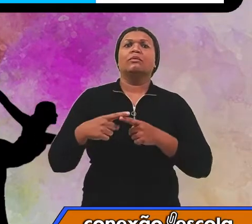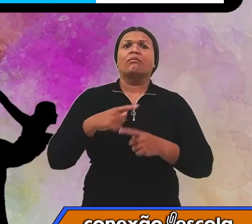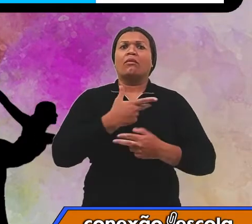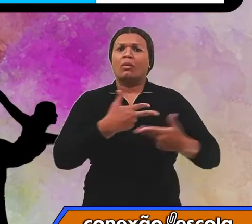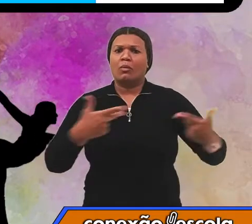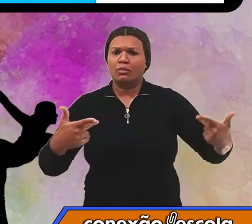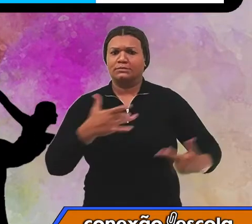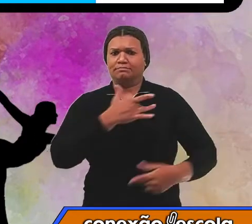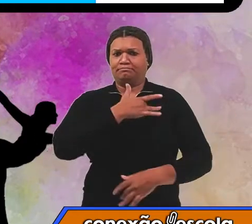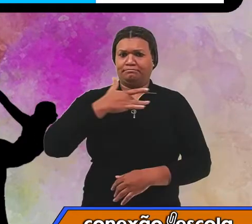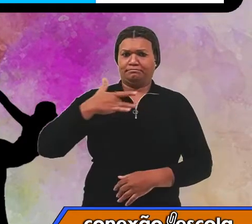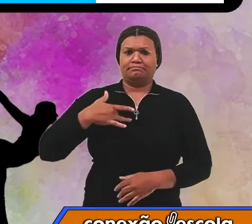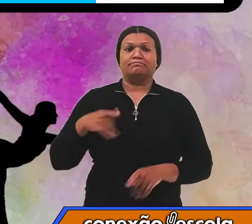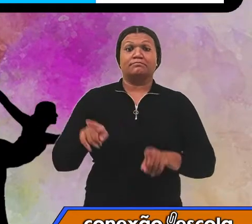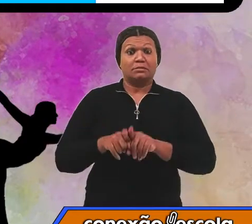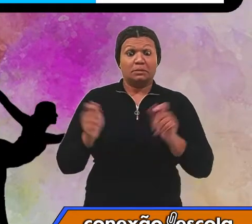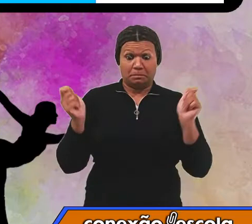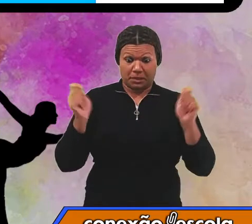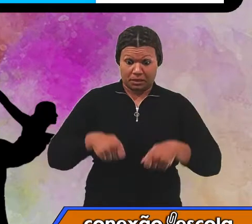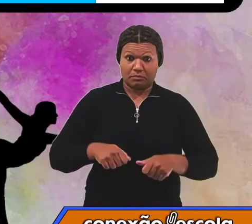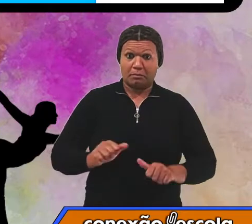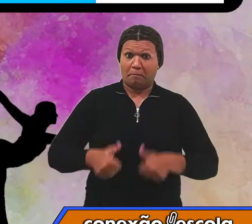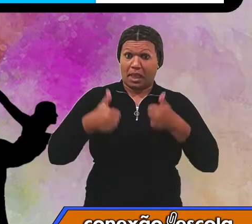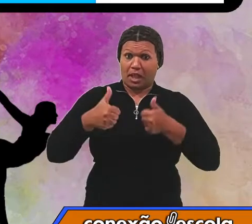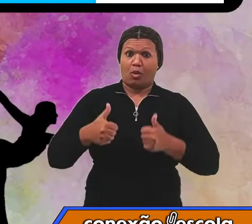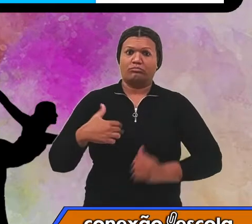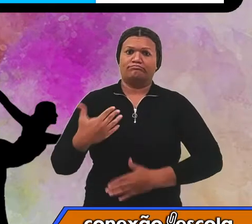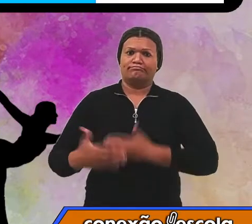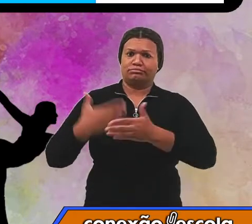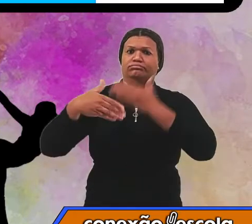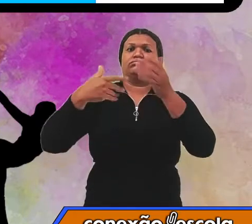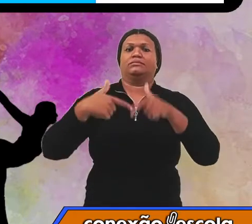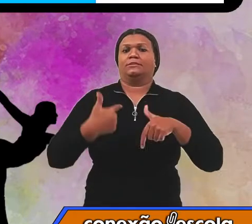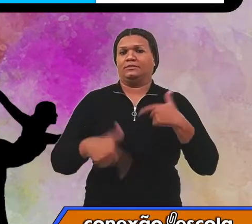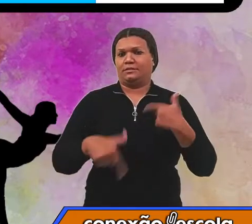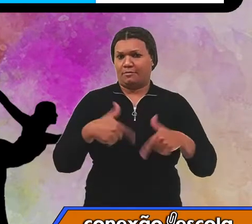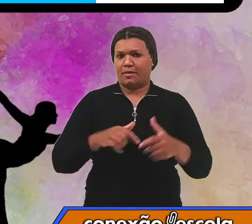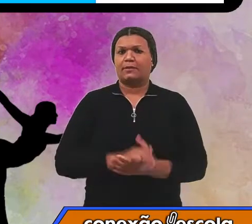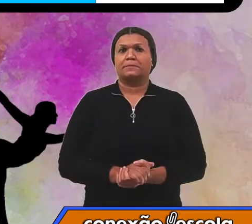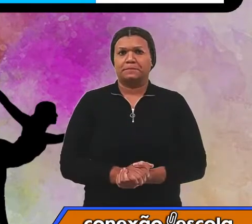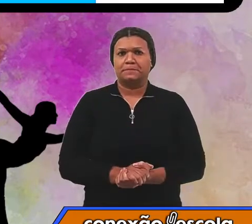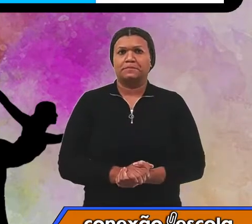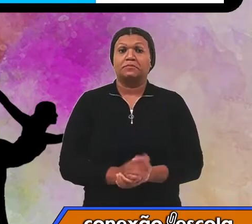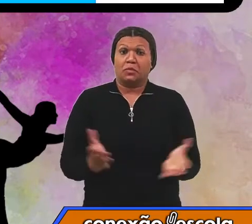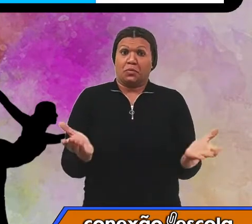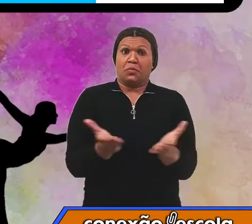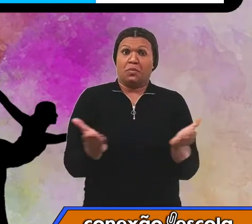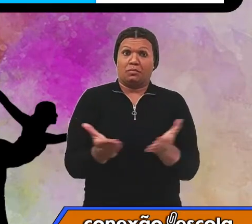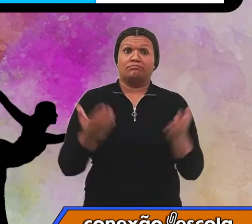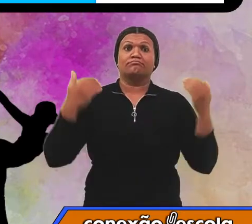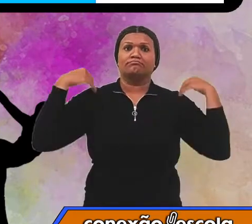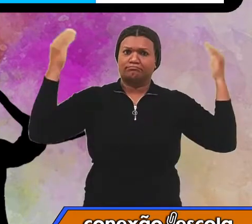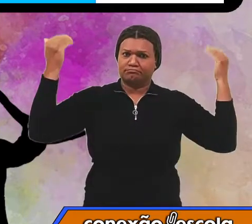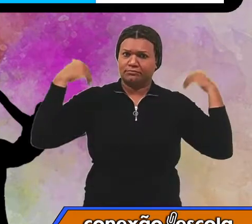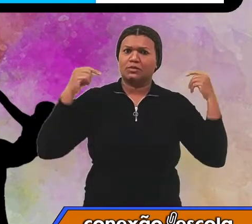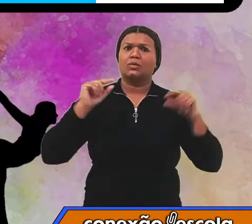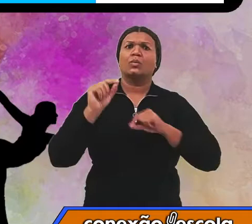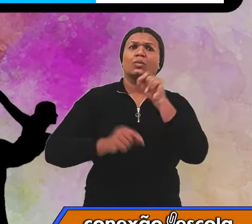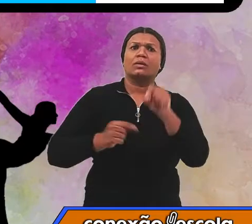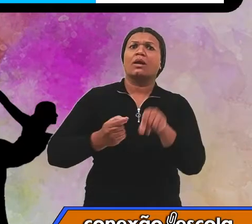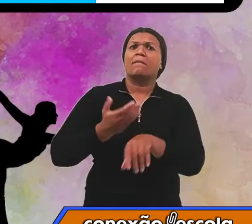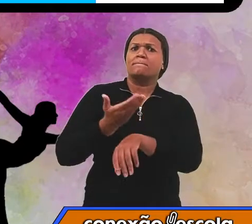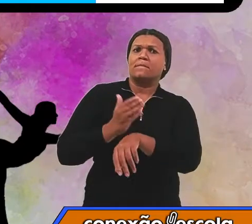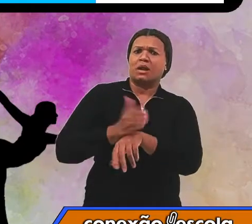mais capacidade de produzir no trabalho. Atualmente, a ginástica tornou-se uma prática muito